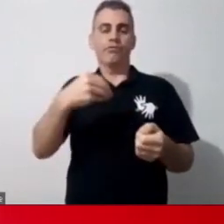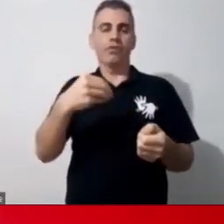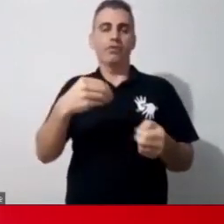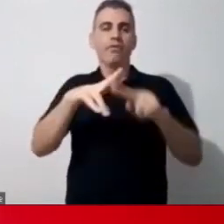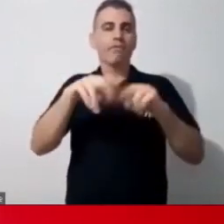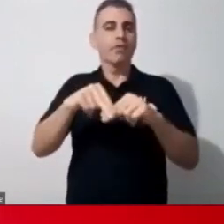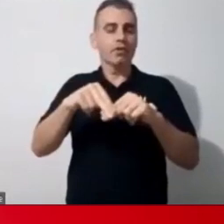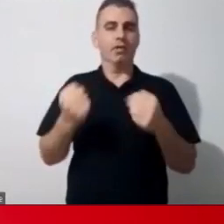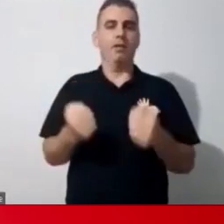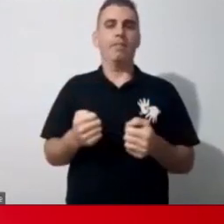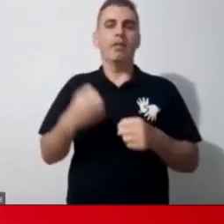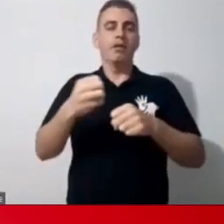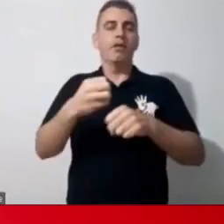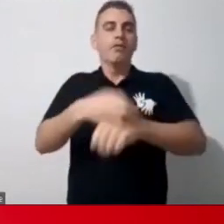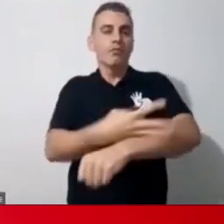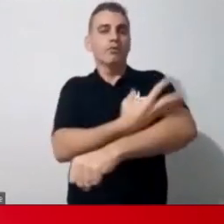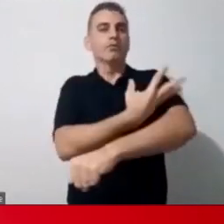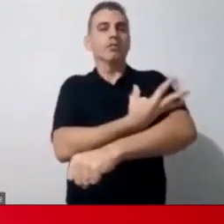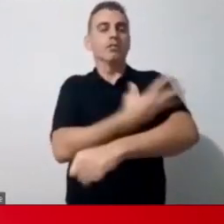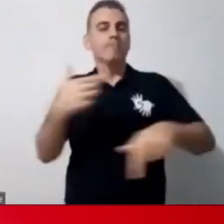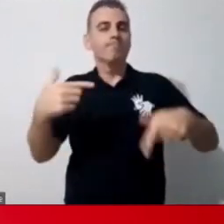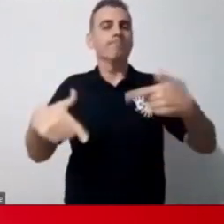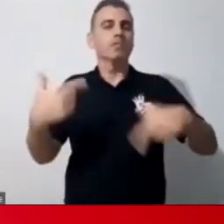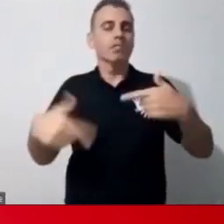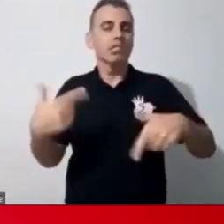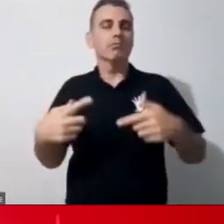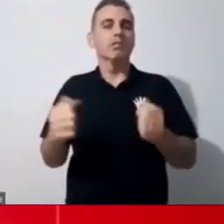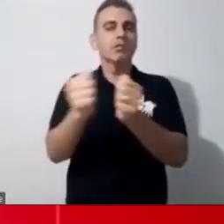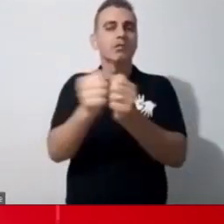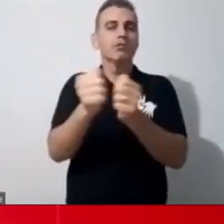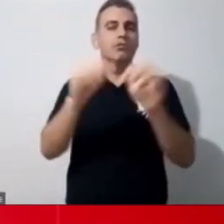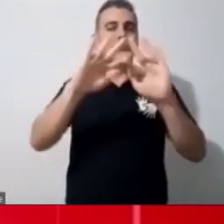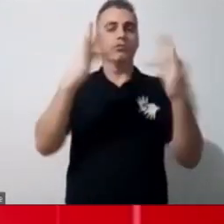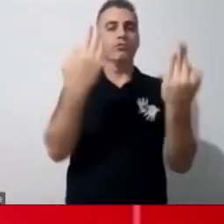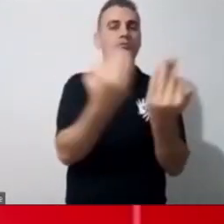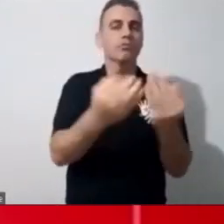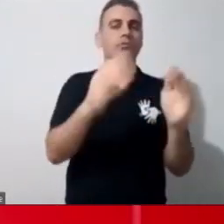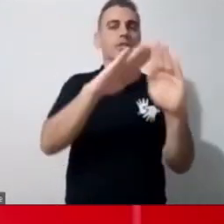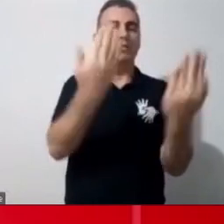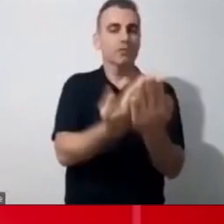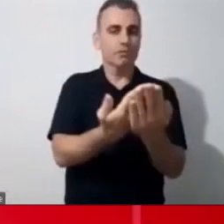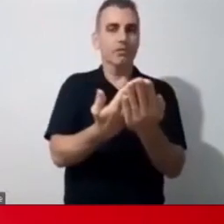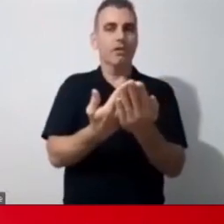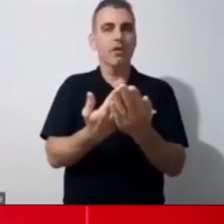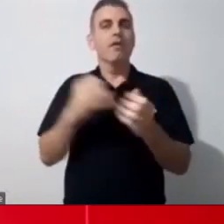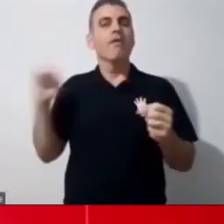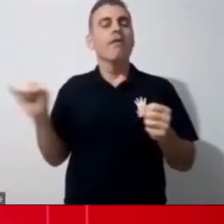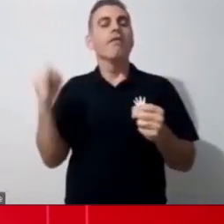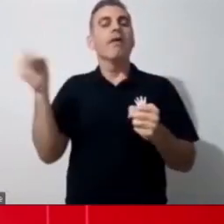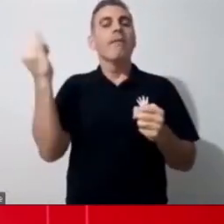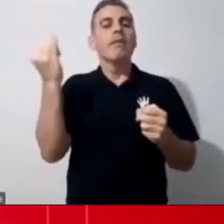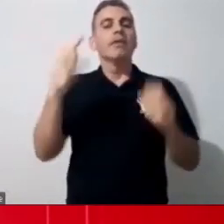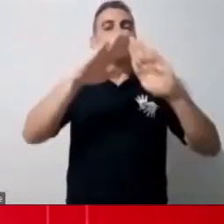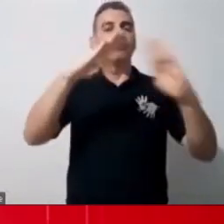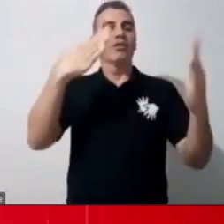muito junto com a escola, né, então eu volto mais uma vez ao quanto é importante a escola, o quanto